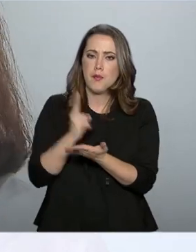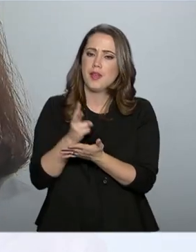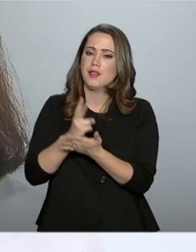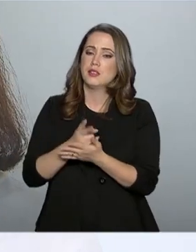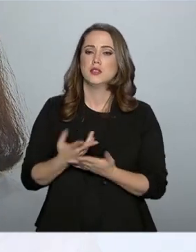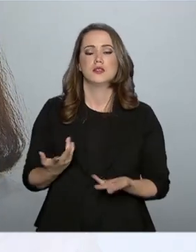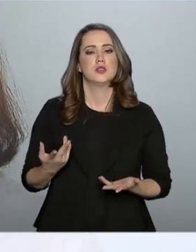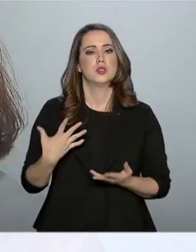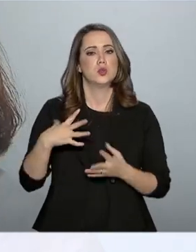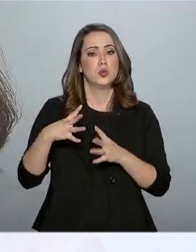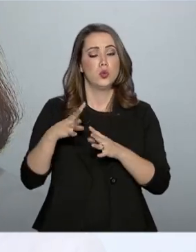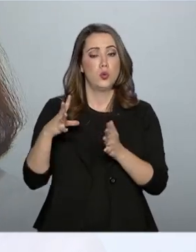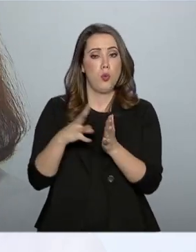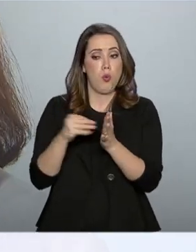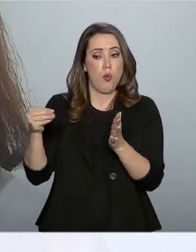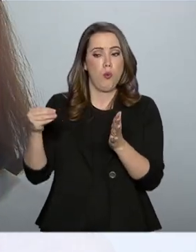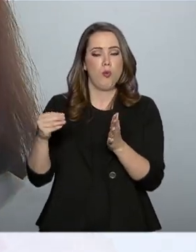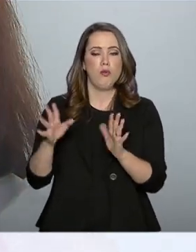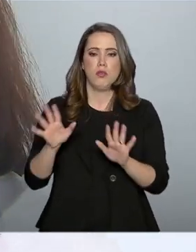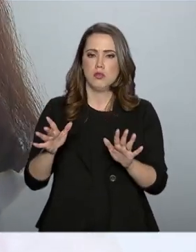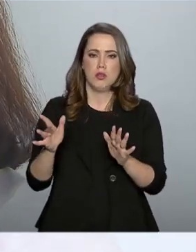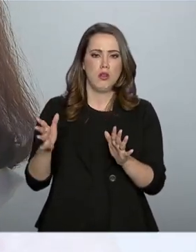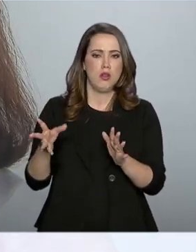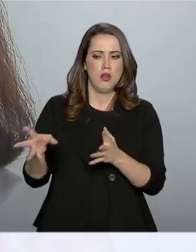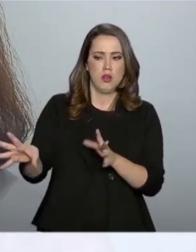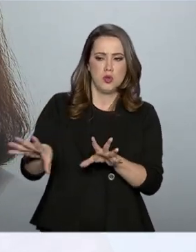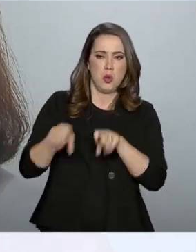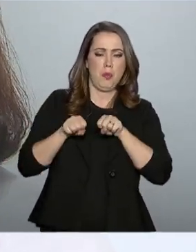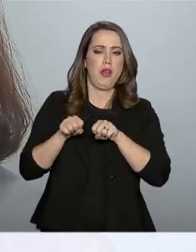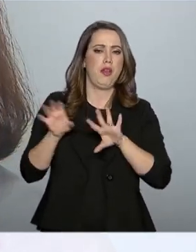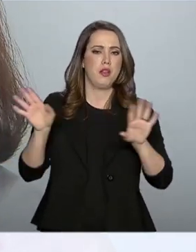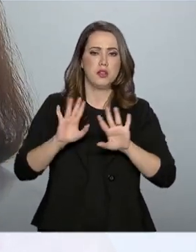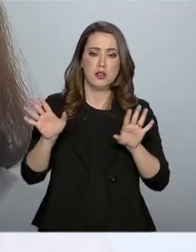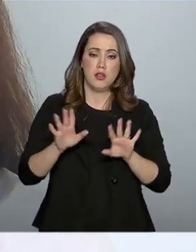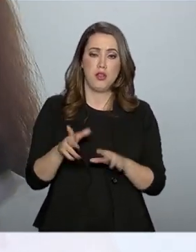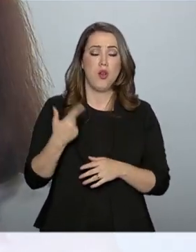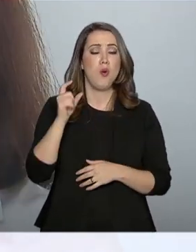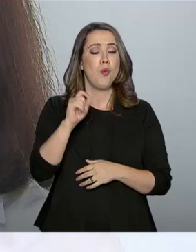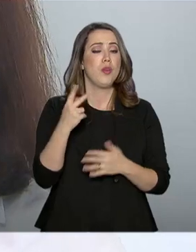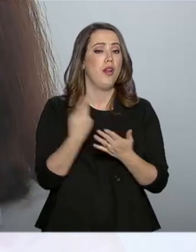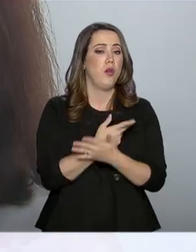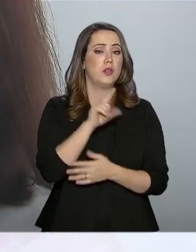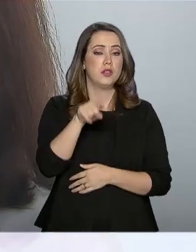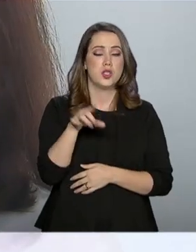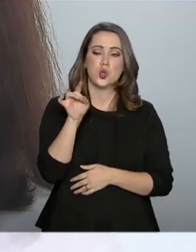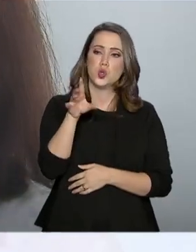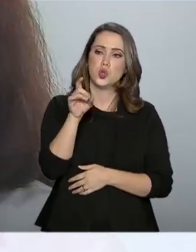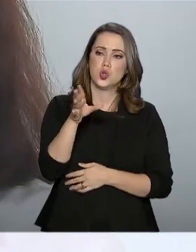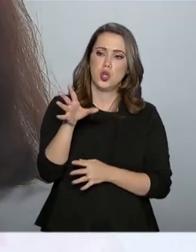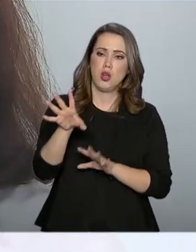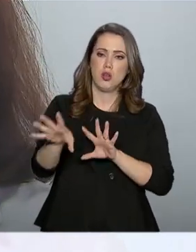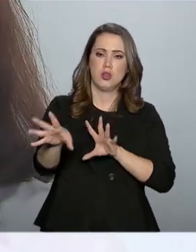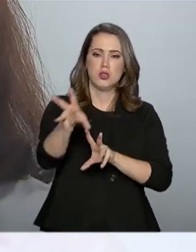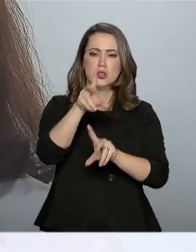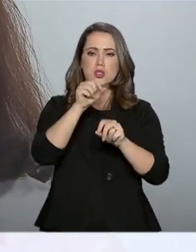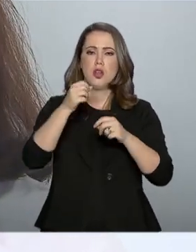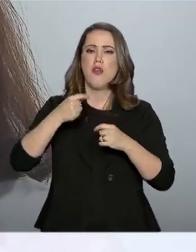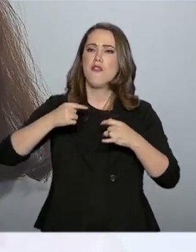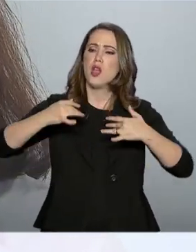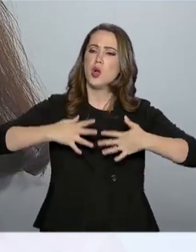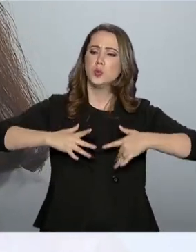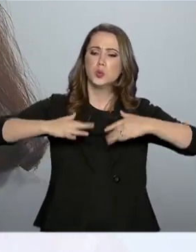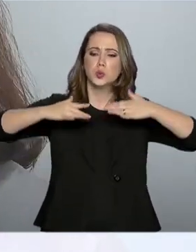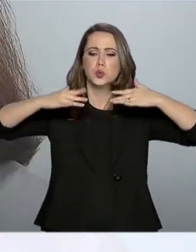lençol, não transmite tuberculose. O bacilo da tuberculose, a bactéria, ela só se transmite pelo ar, ela fica